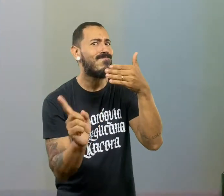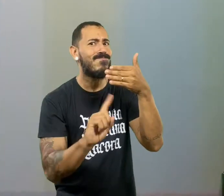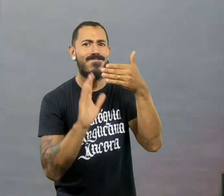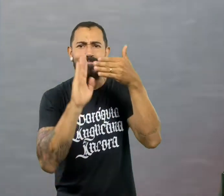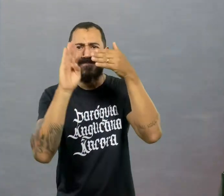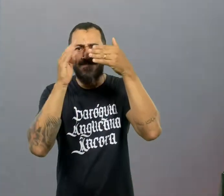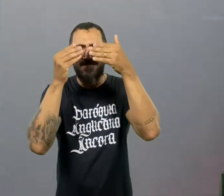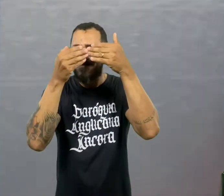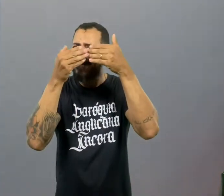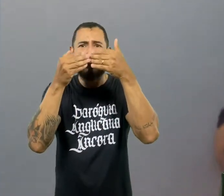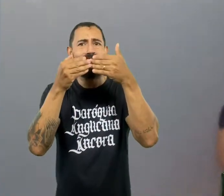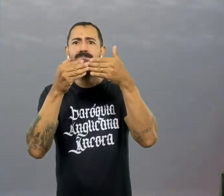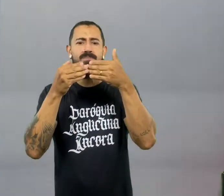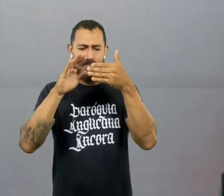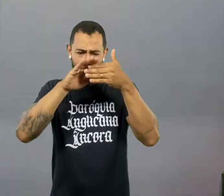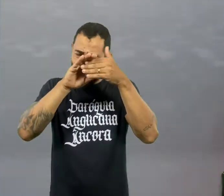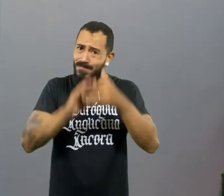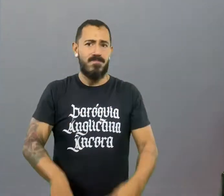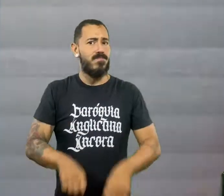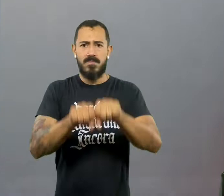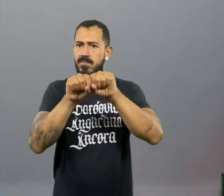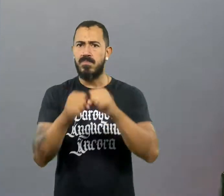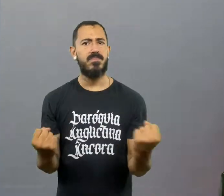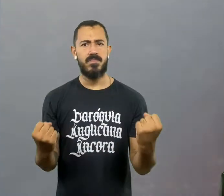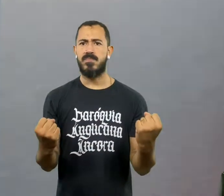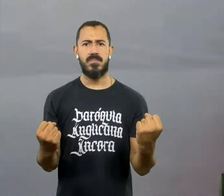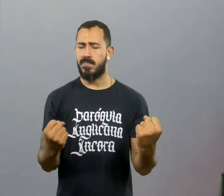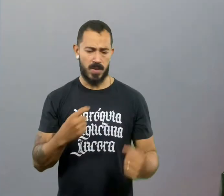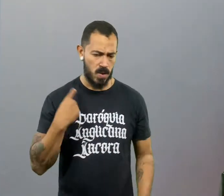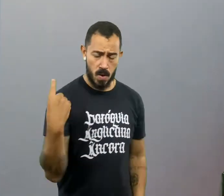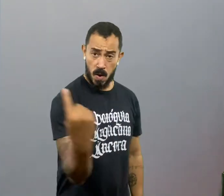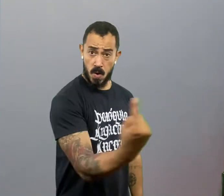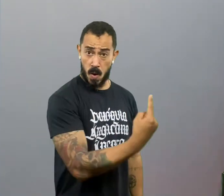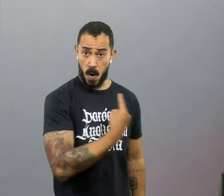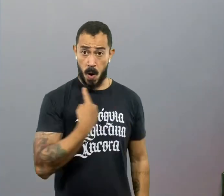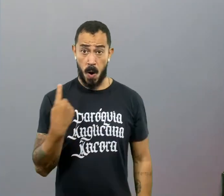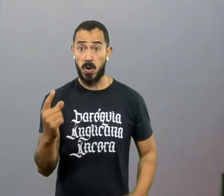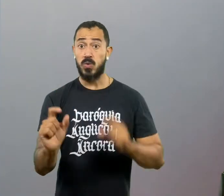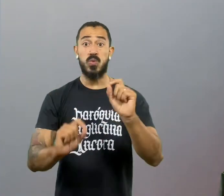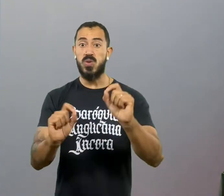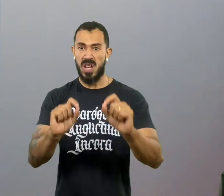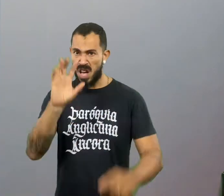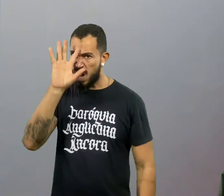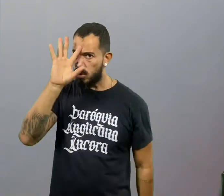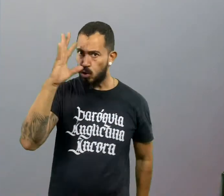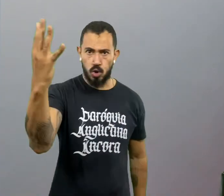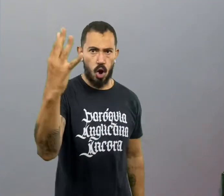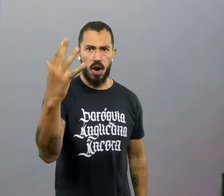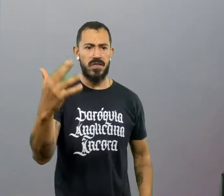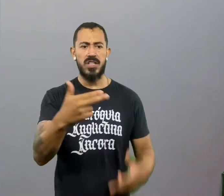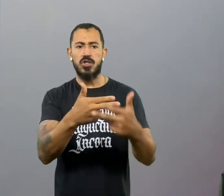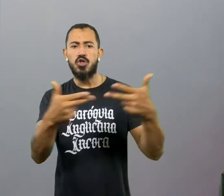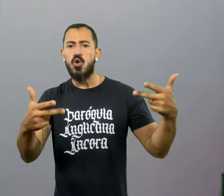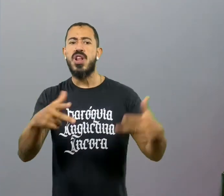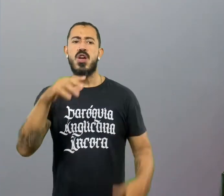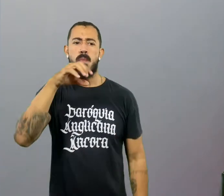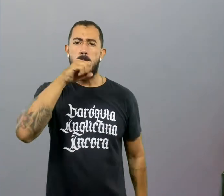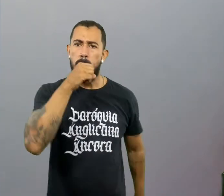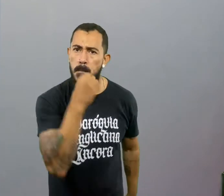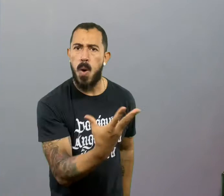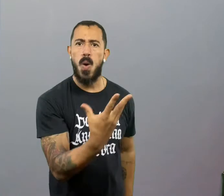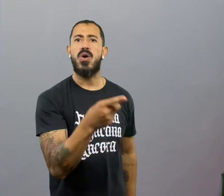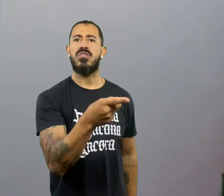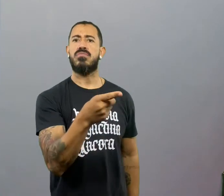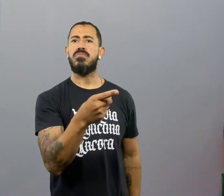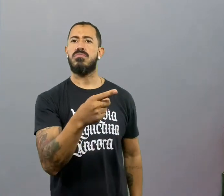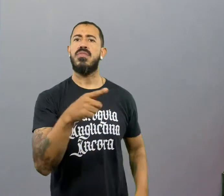julgamento, escolhendo aquilo que os seus apetites escolhem por você. Não. você decide participar de coisas boas. Se